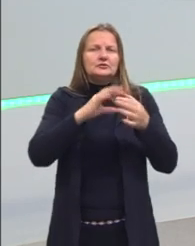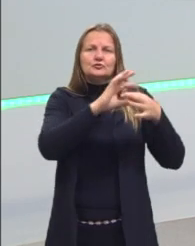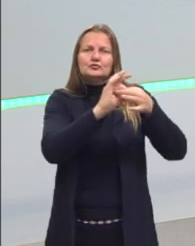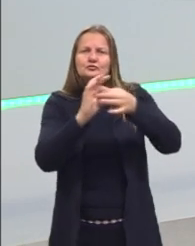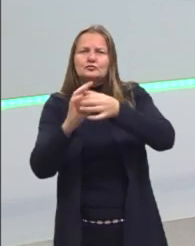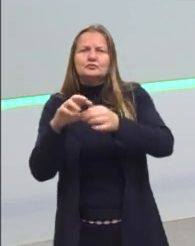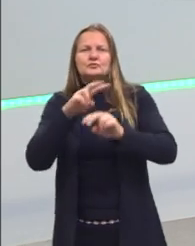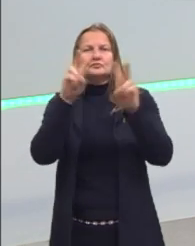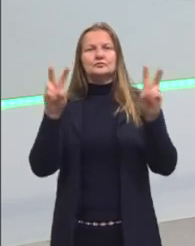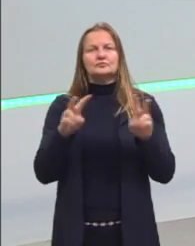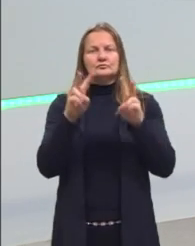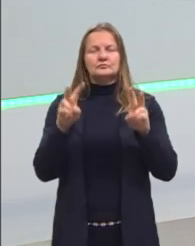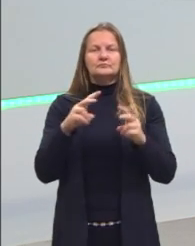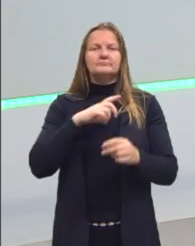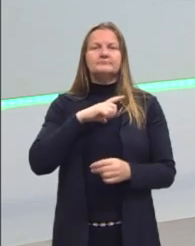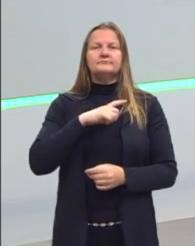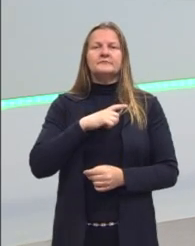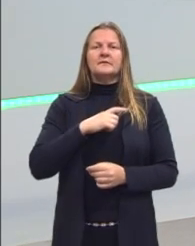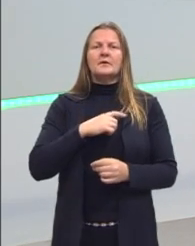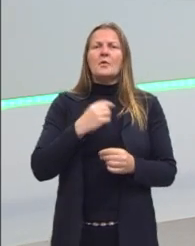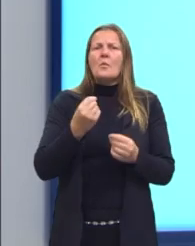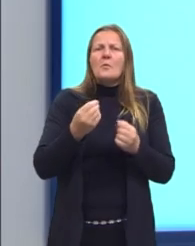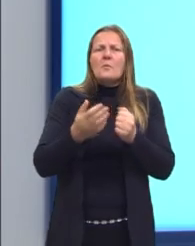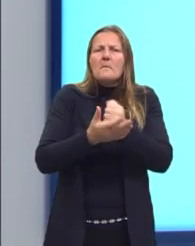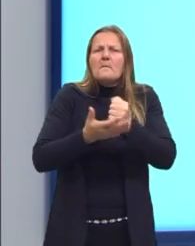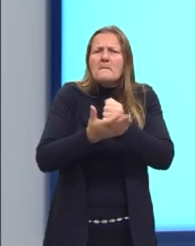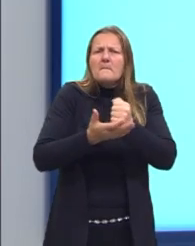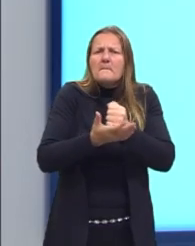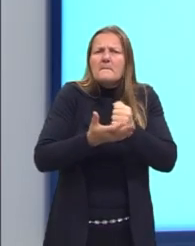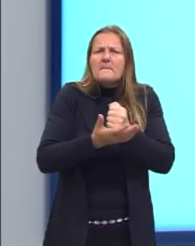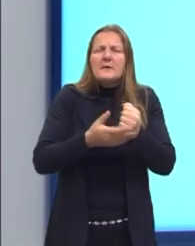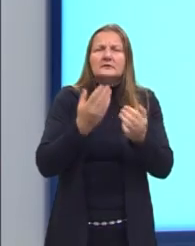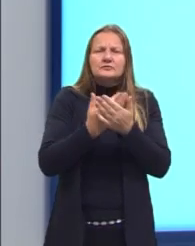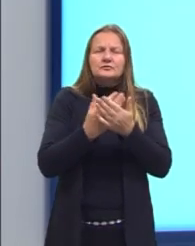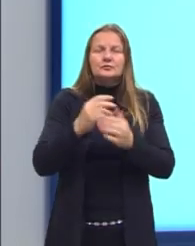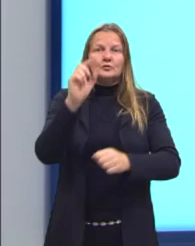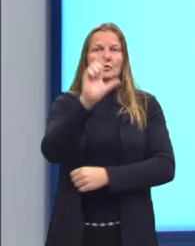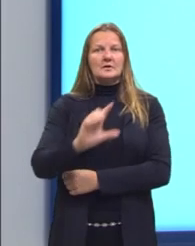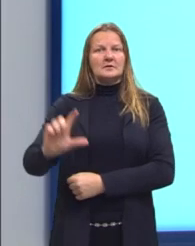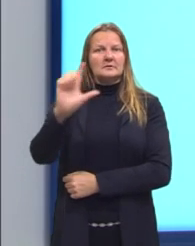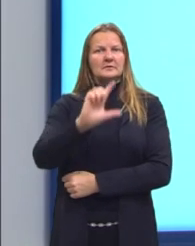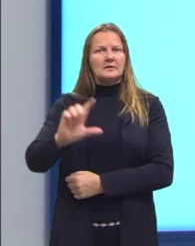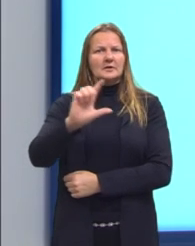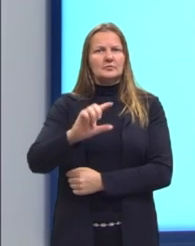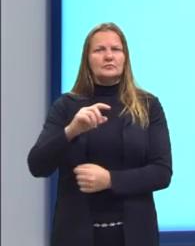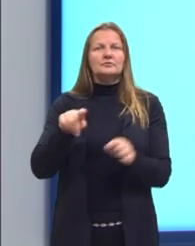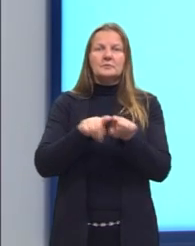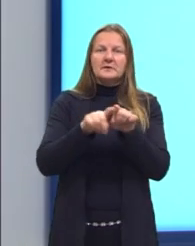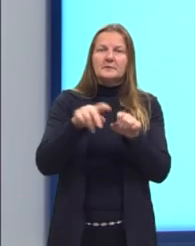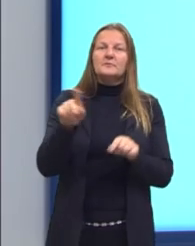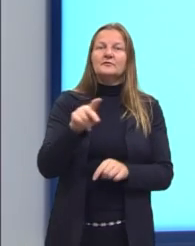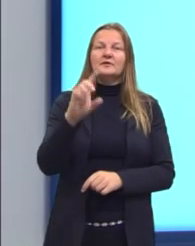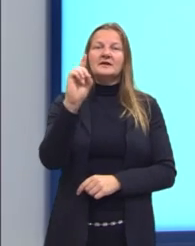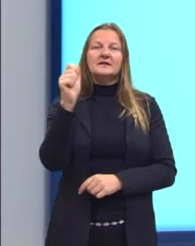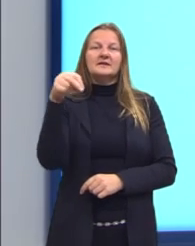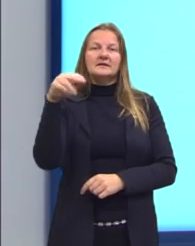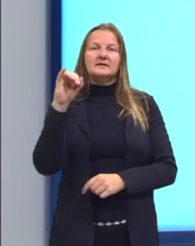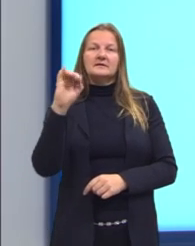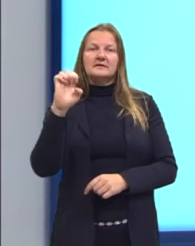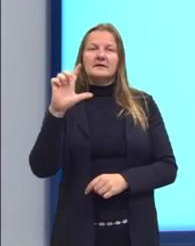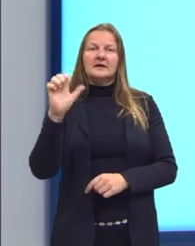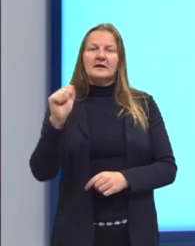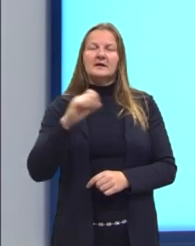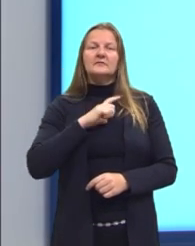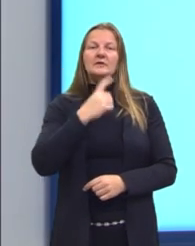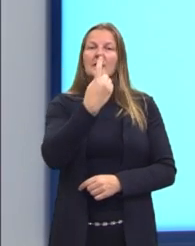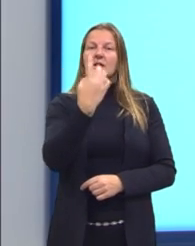questões, preceitos básicos dos nossos estudos literários, que vocês estão vendo aí com a professora Daniela, com